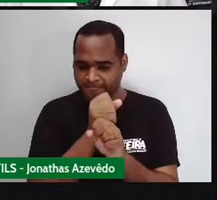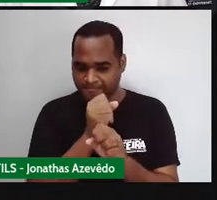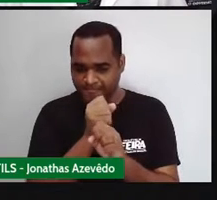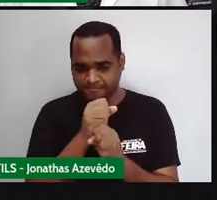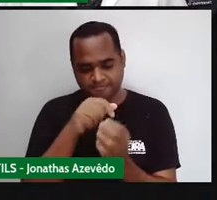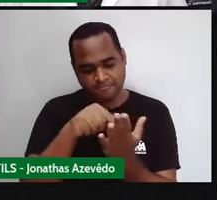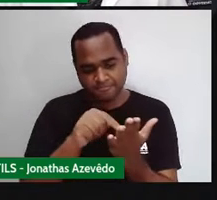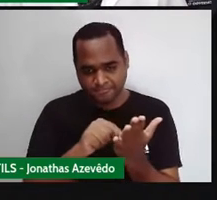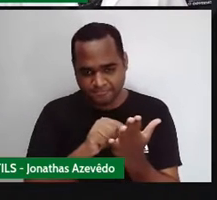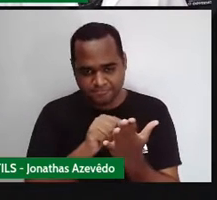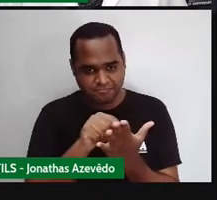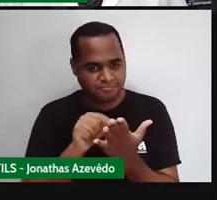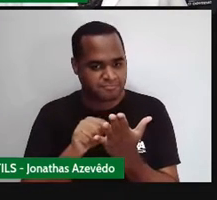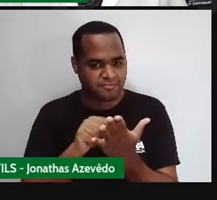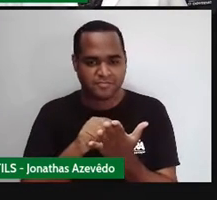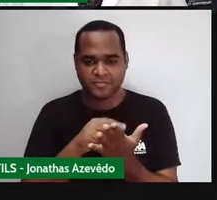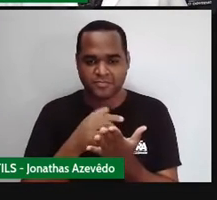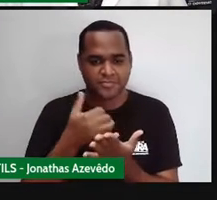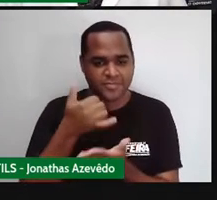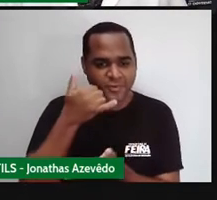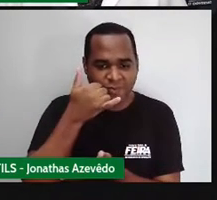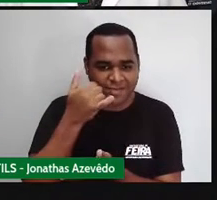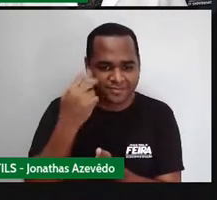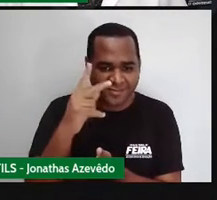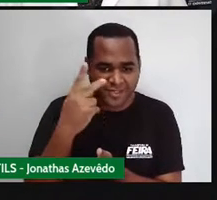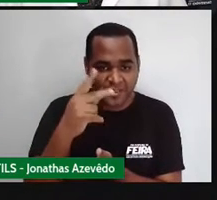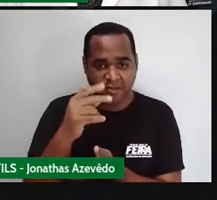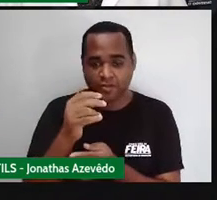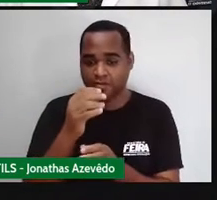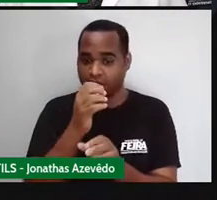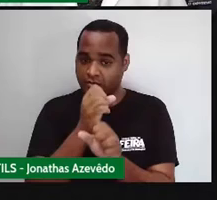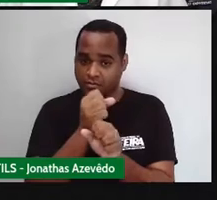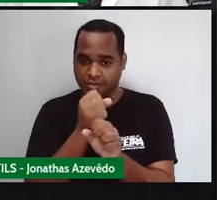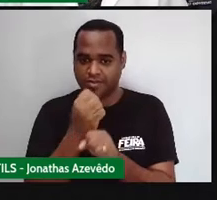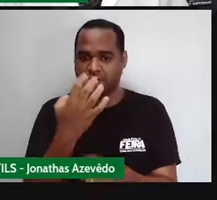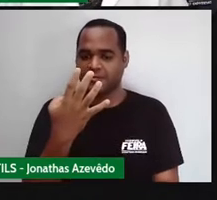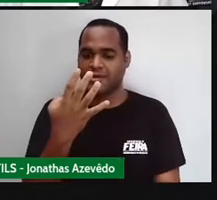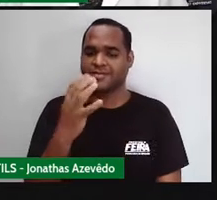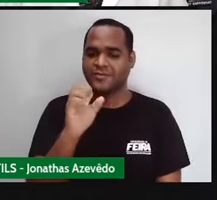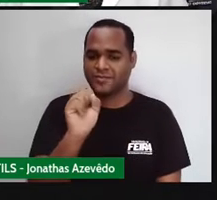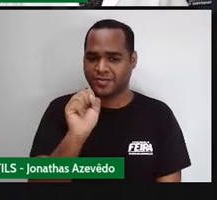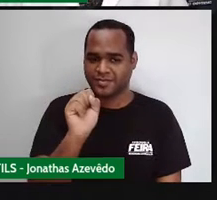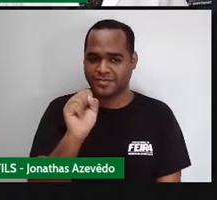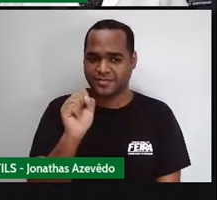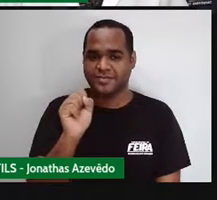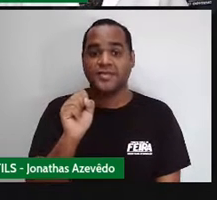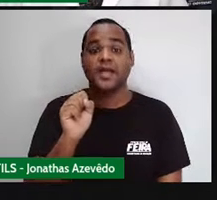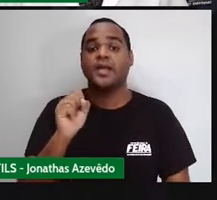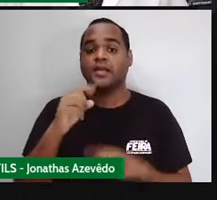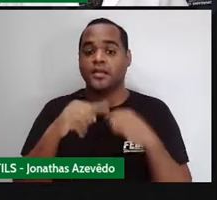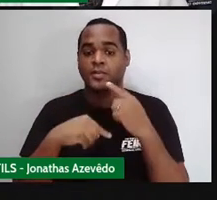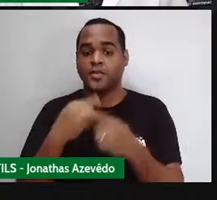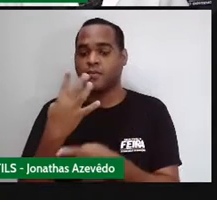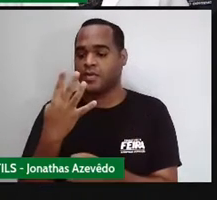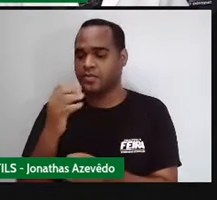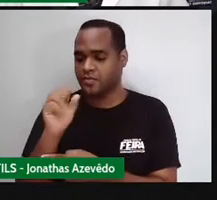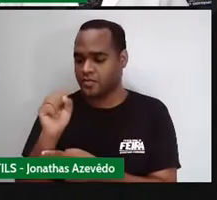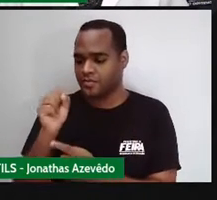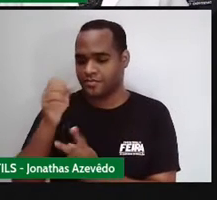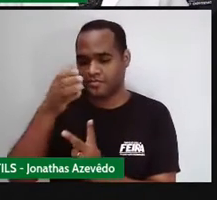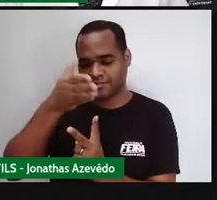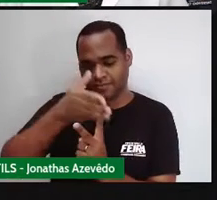tabuada, né? Ou pode usar uma calculadora. Dá quarenta e oito. Depois esse quarenta e oito